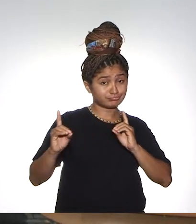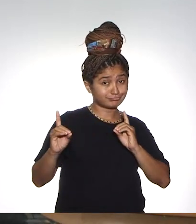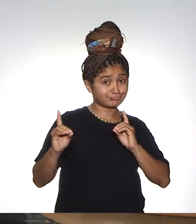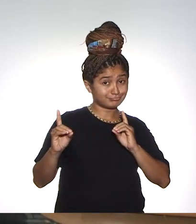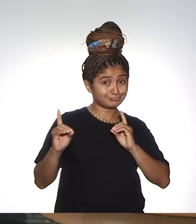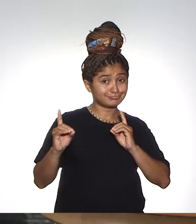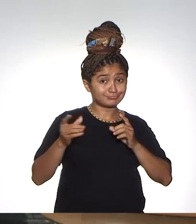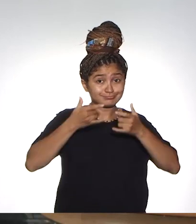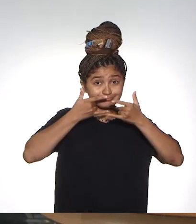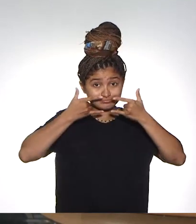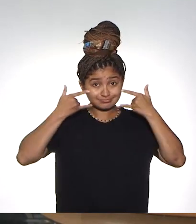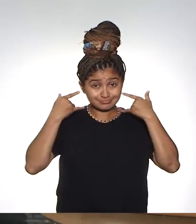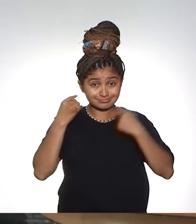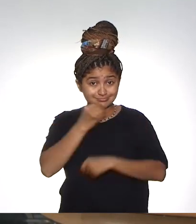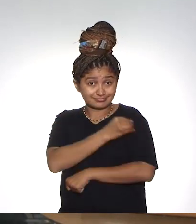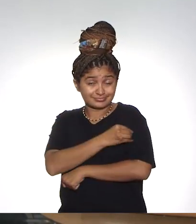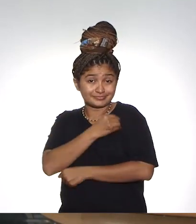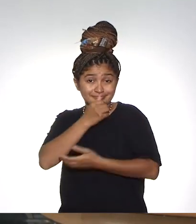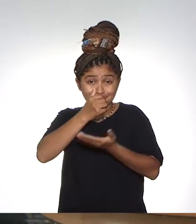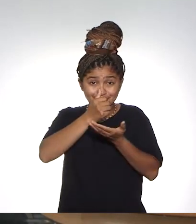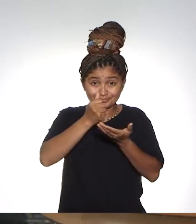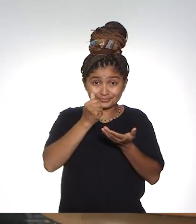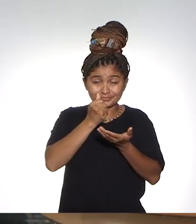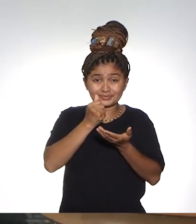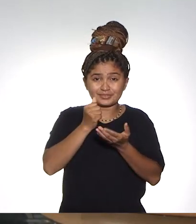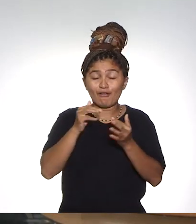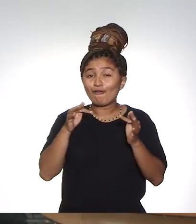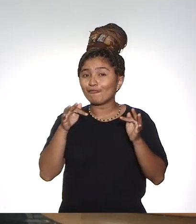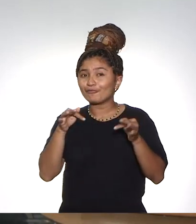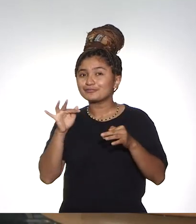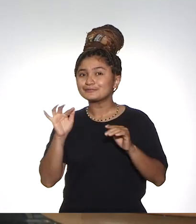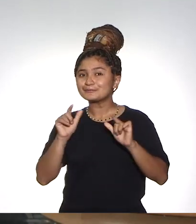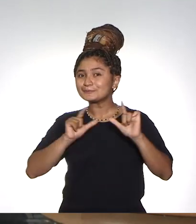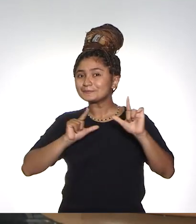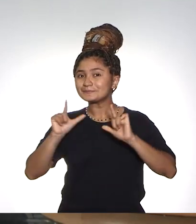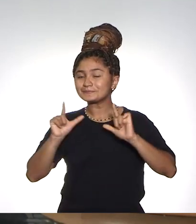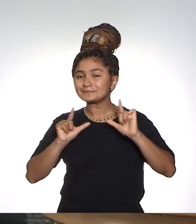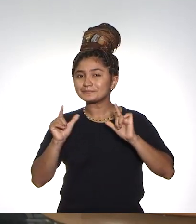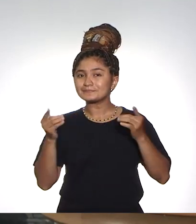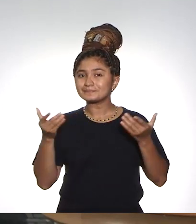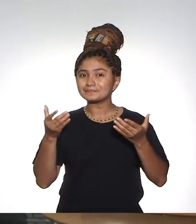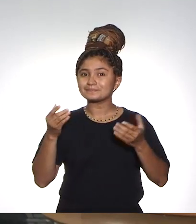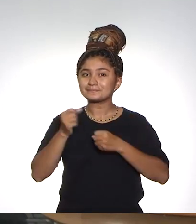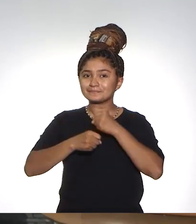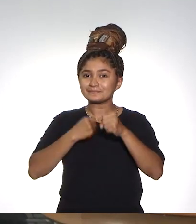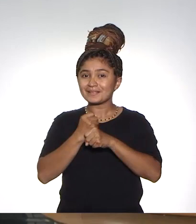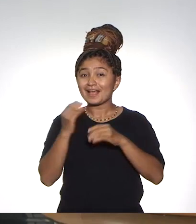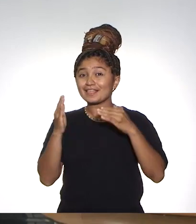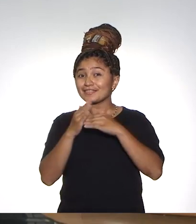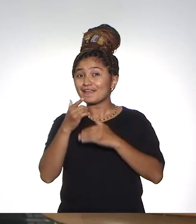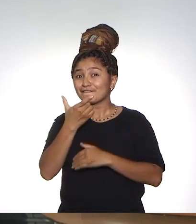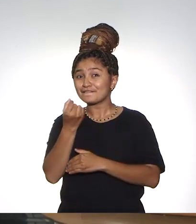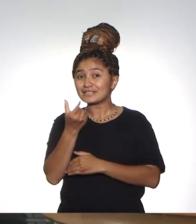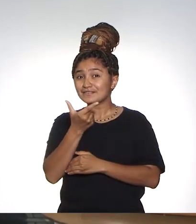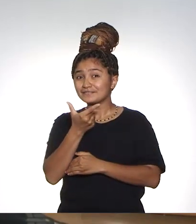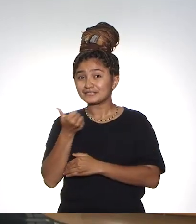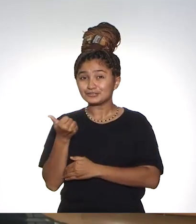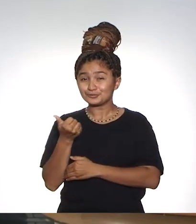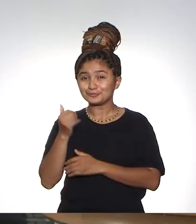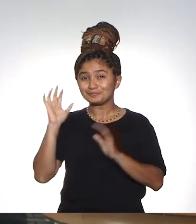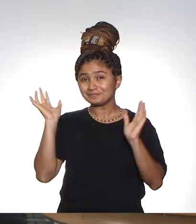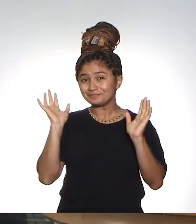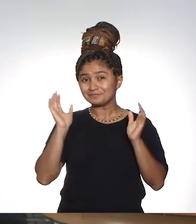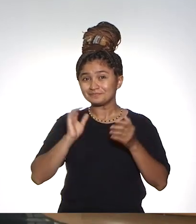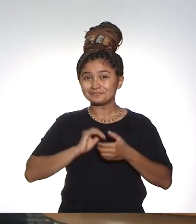Vamos fazer o distanciamento, usar máscara e utilizar o álcool em gel. Essa foi a última edição do assunto à gestão deste ano e até